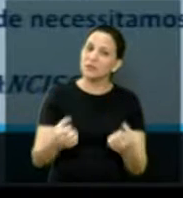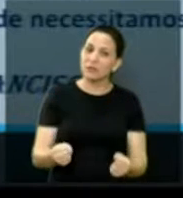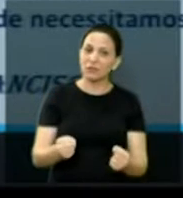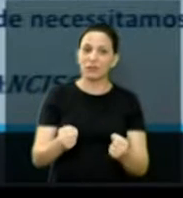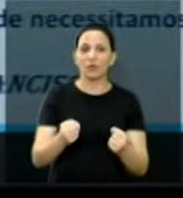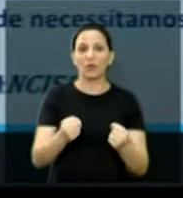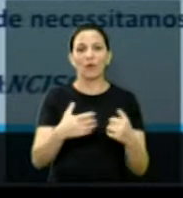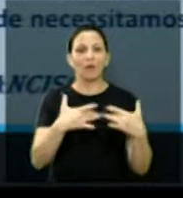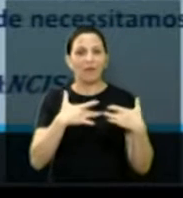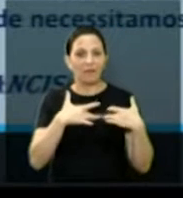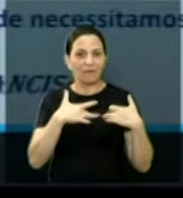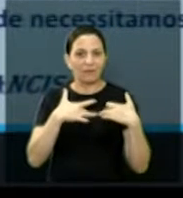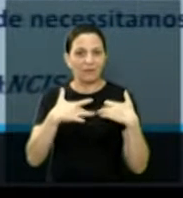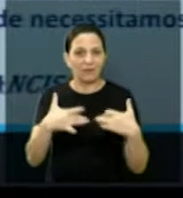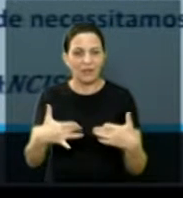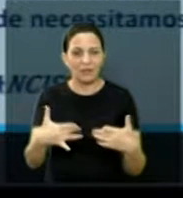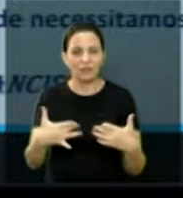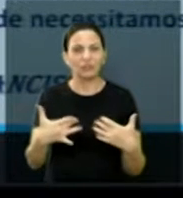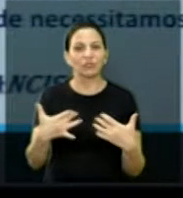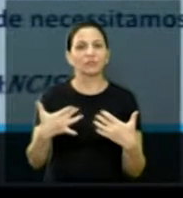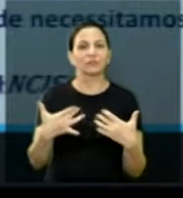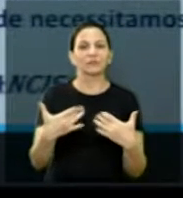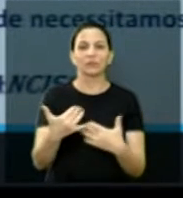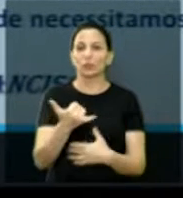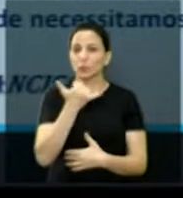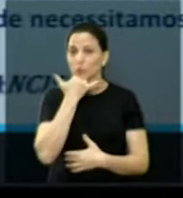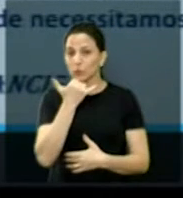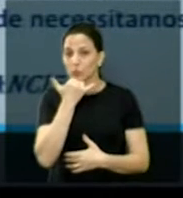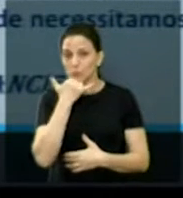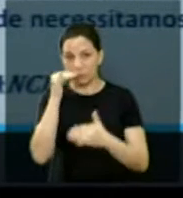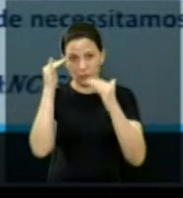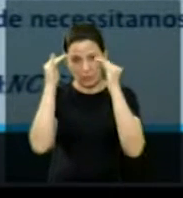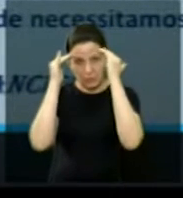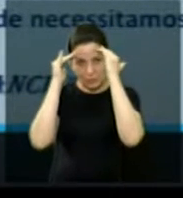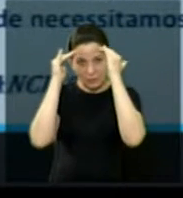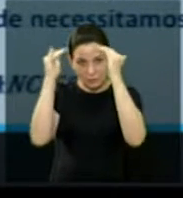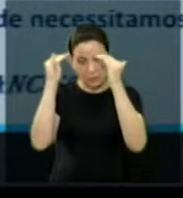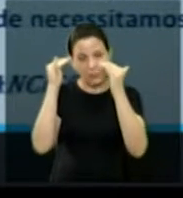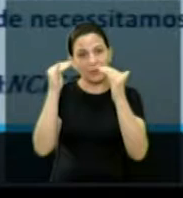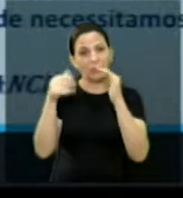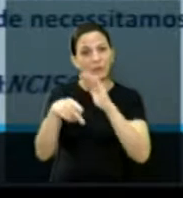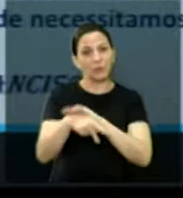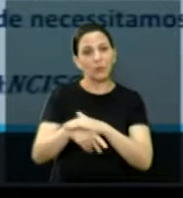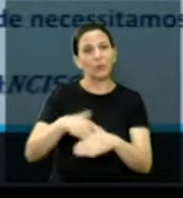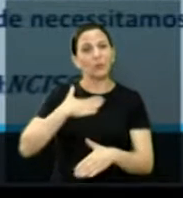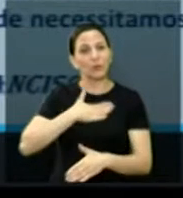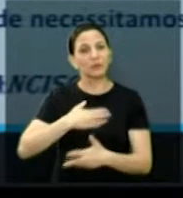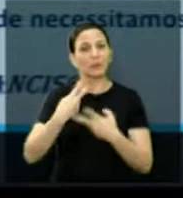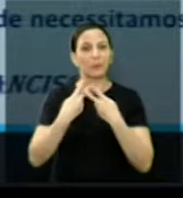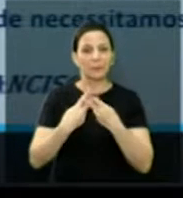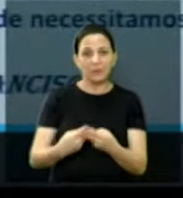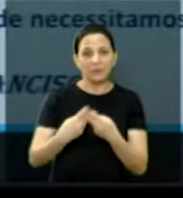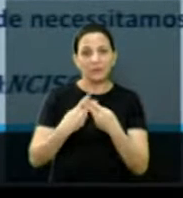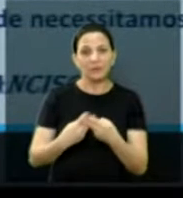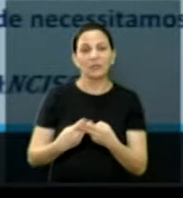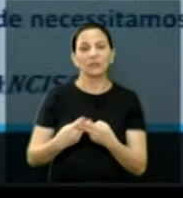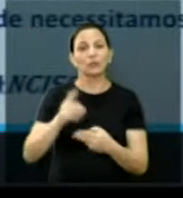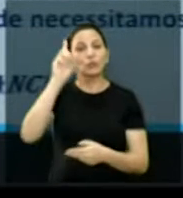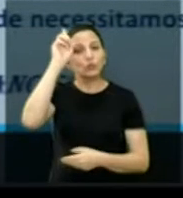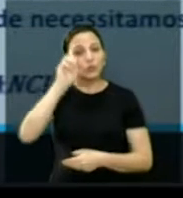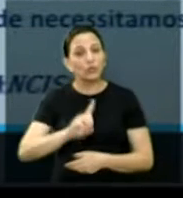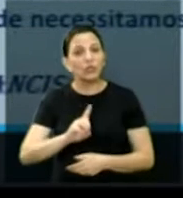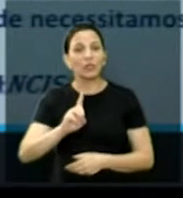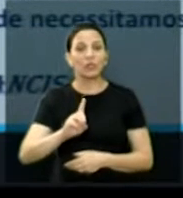benevolência, a caridade, o perdão, o respeito, a gratidão, a paciência, direito